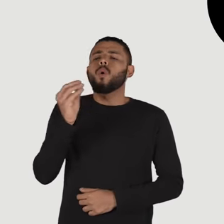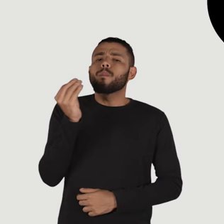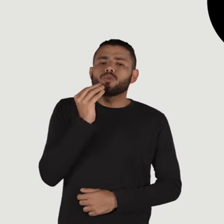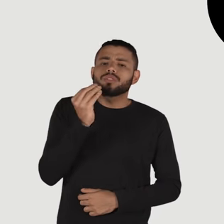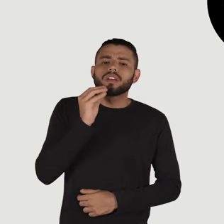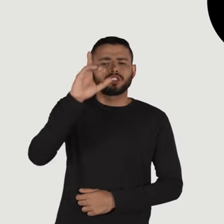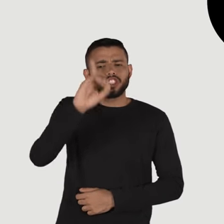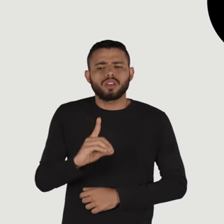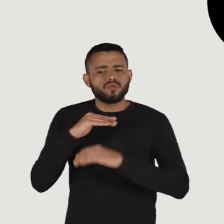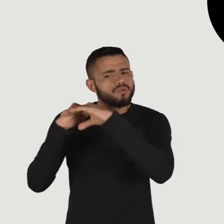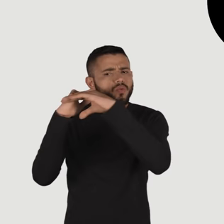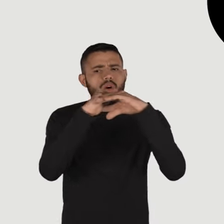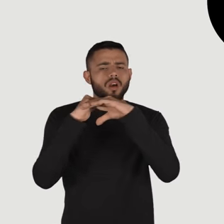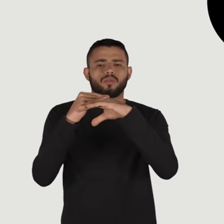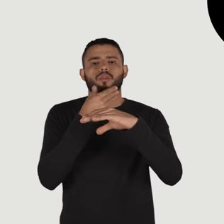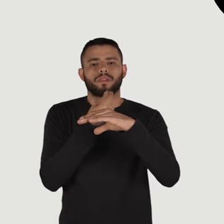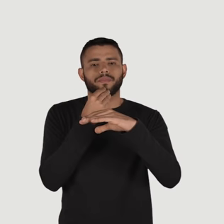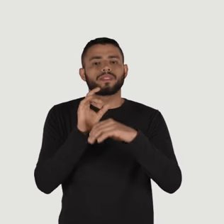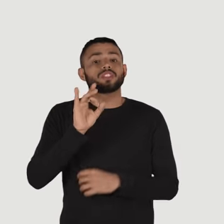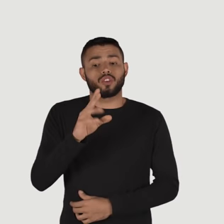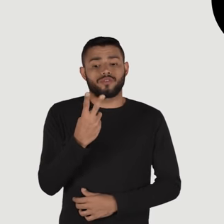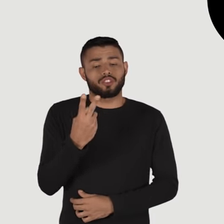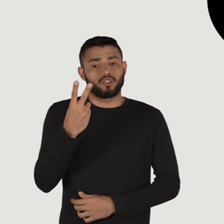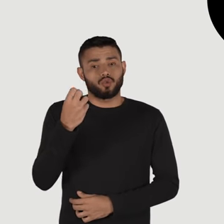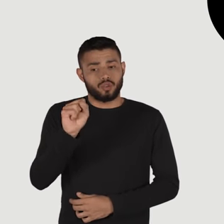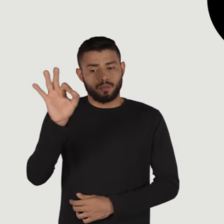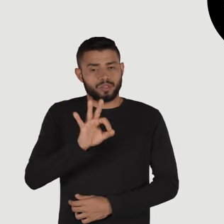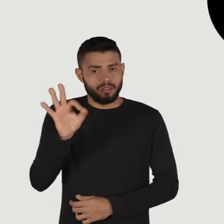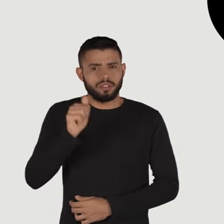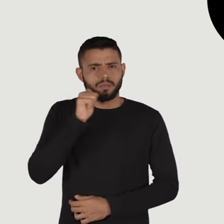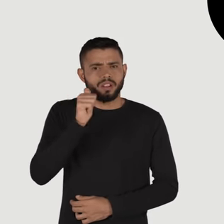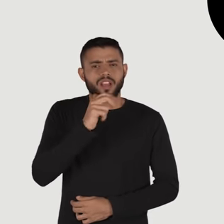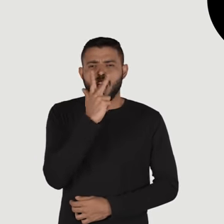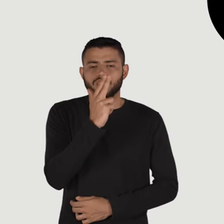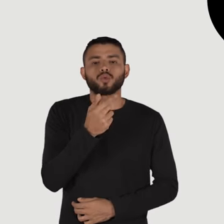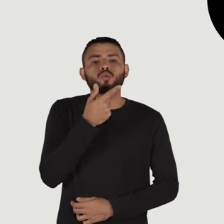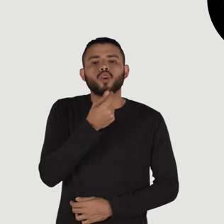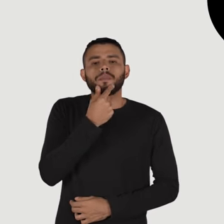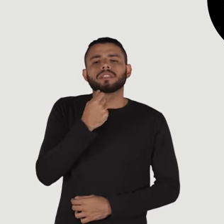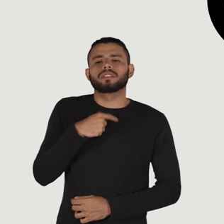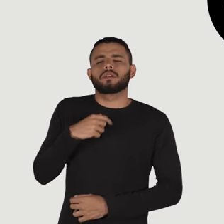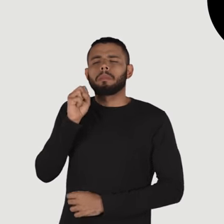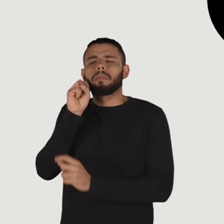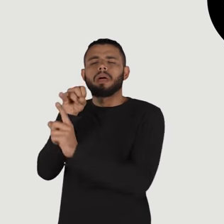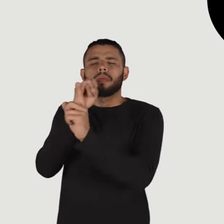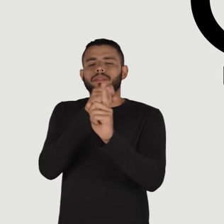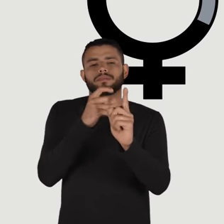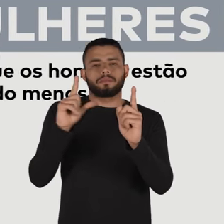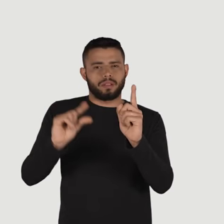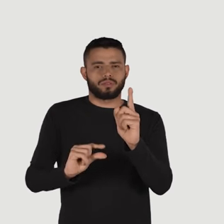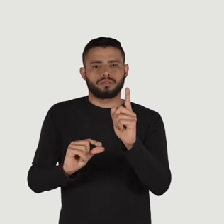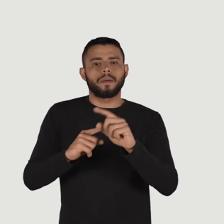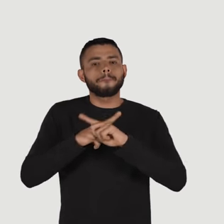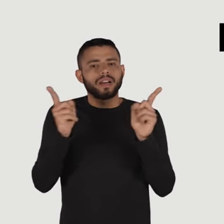merecem as mesmas oportunidades e direitos e somente 28% das mulheres acham que os homens estão assediando menos